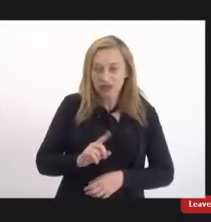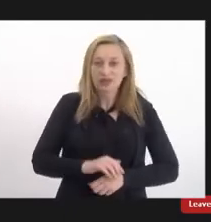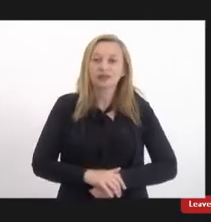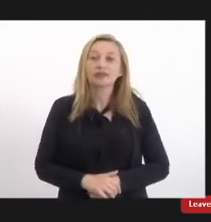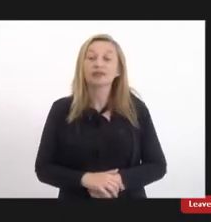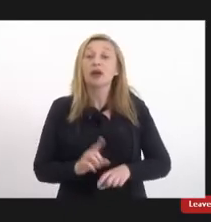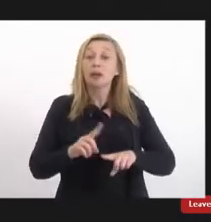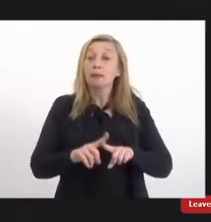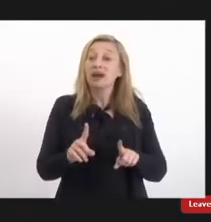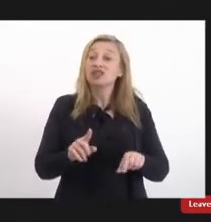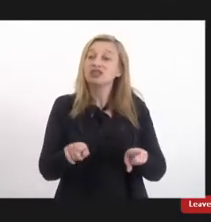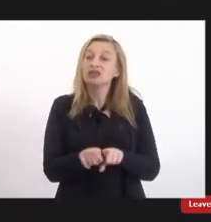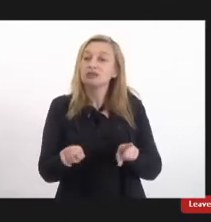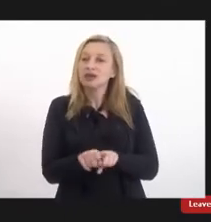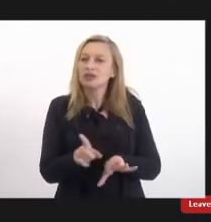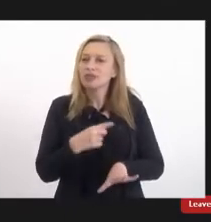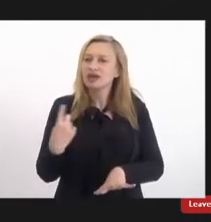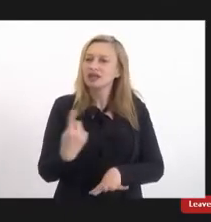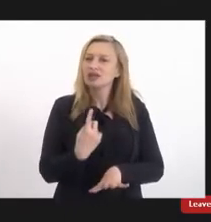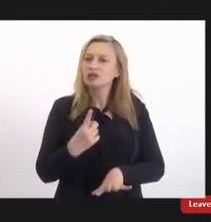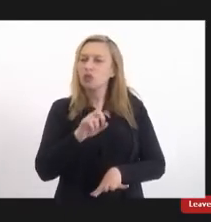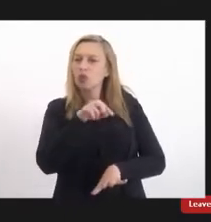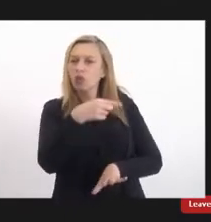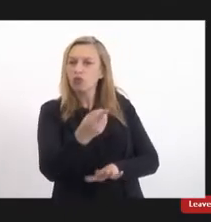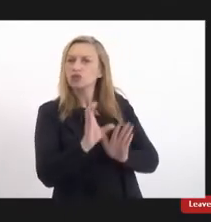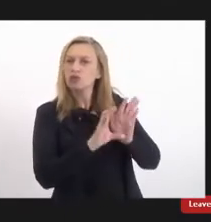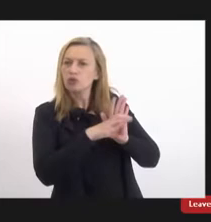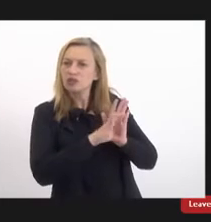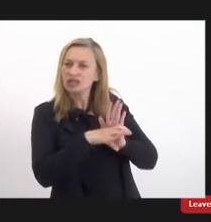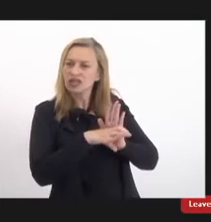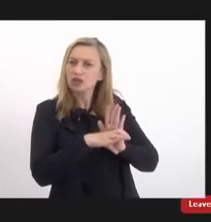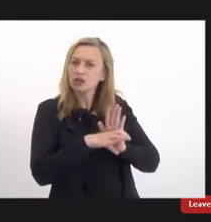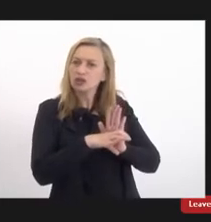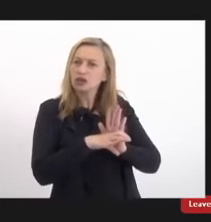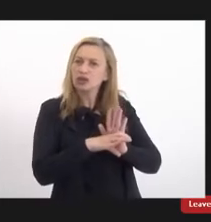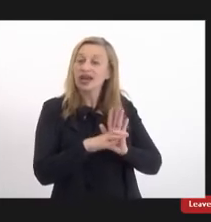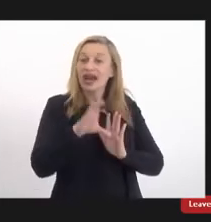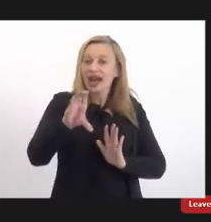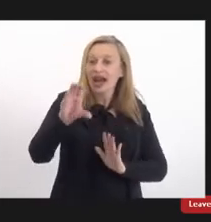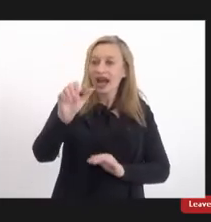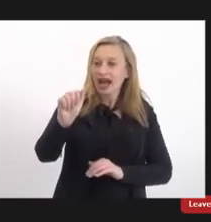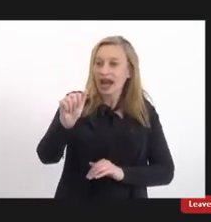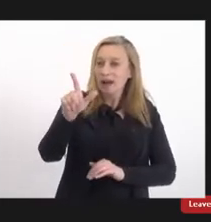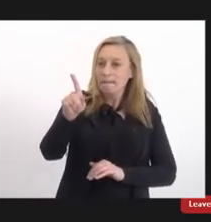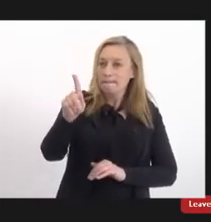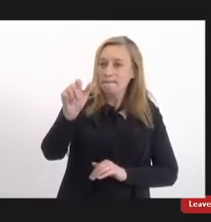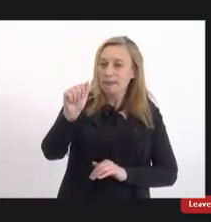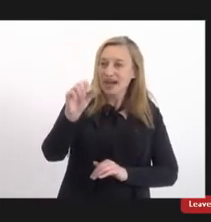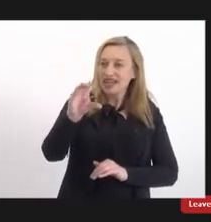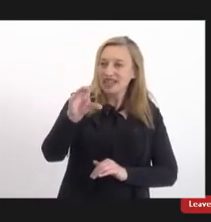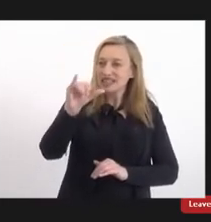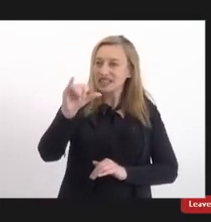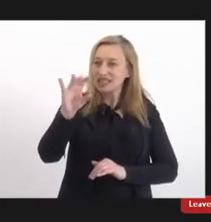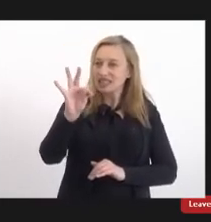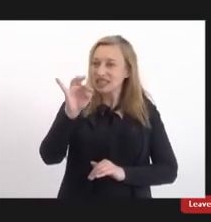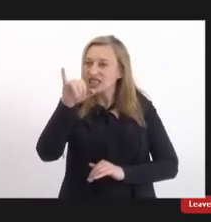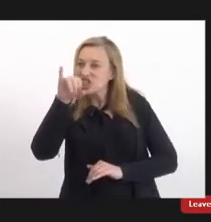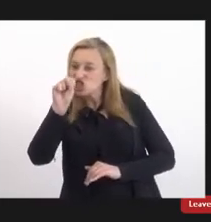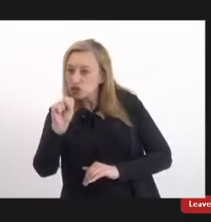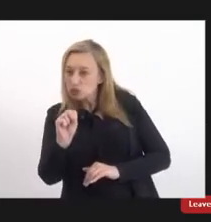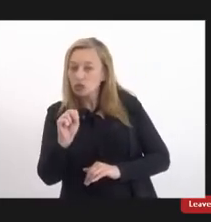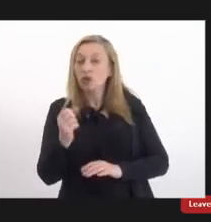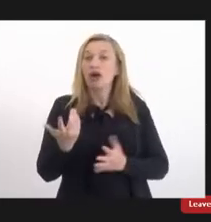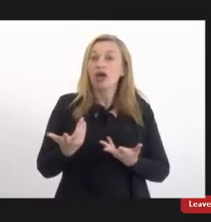mas também trouxe para nós um outro conceito né esse conceito do capacitismo que eu vou te